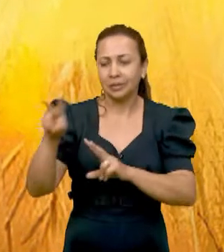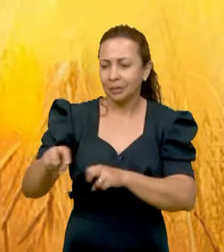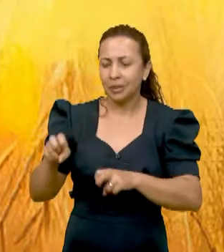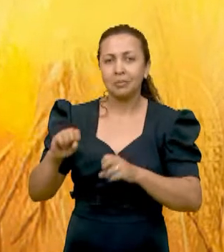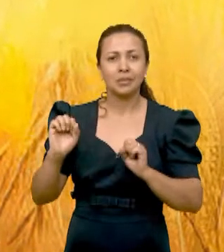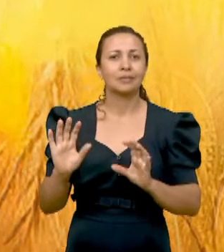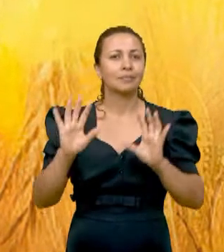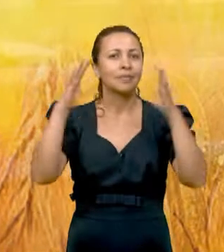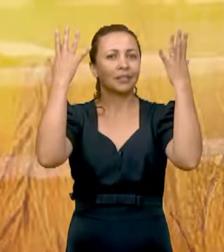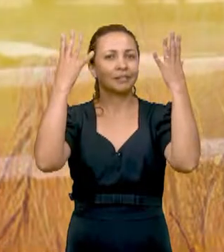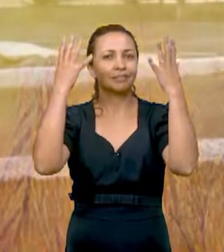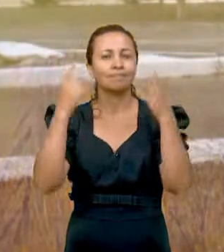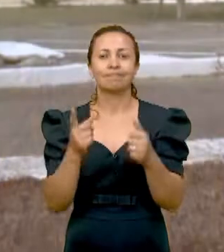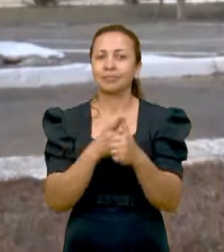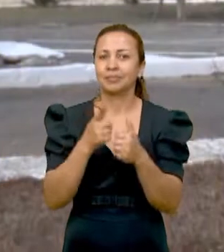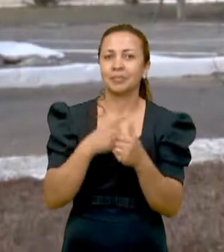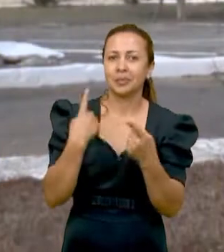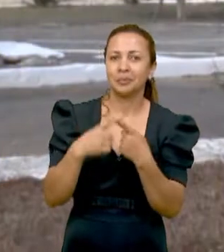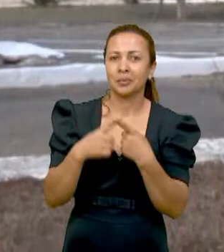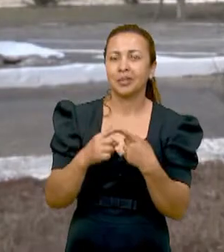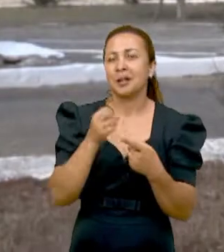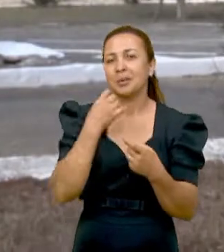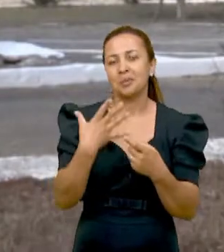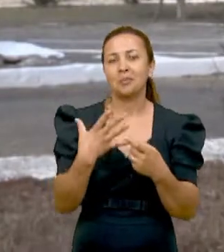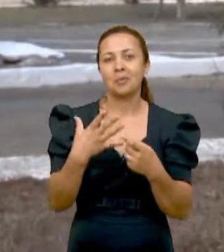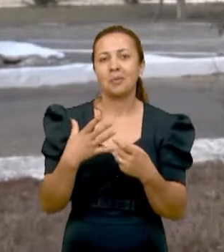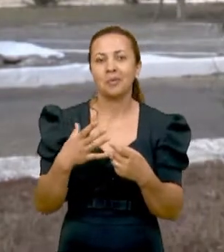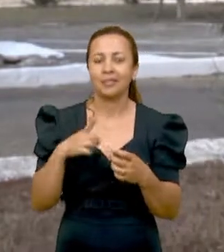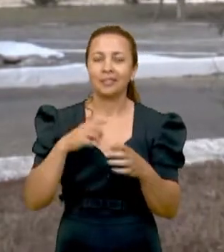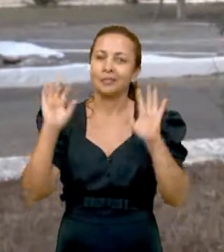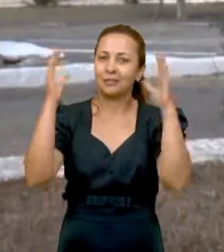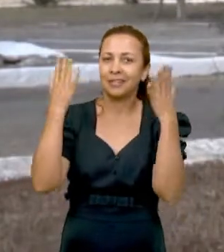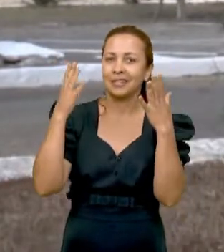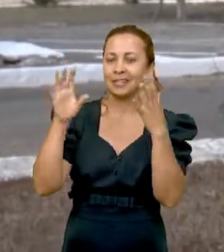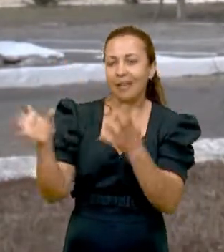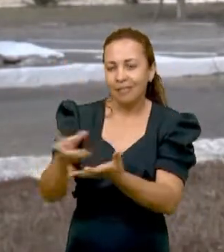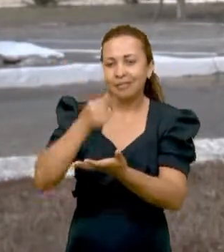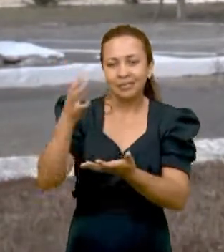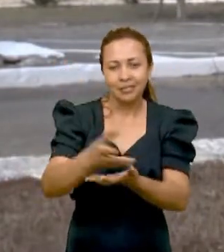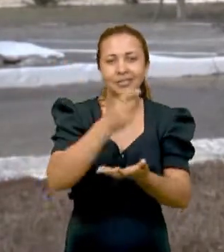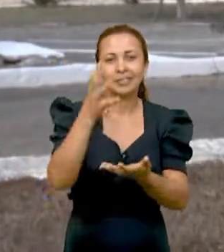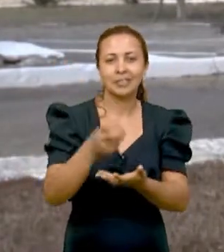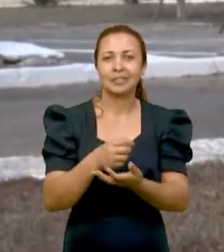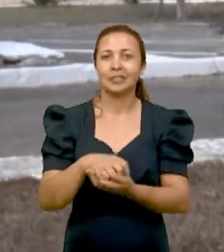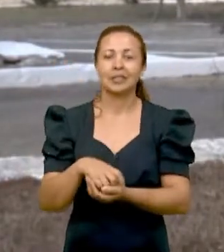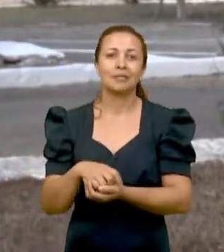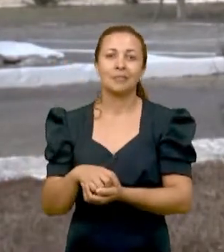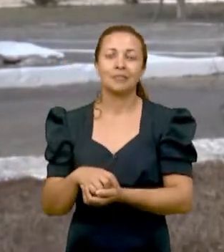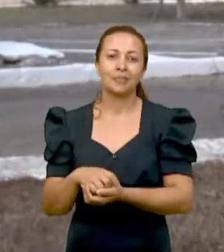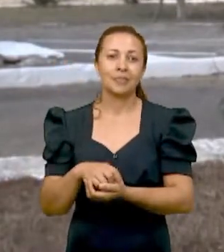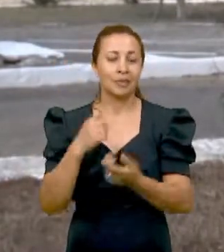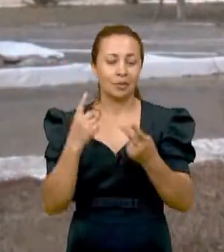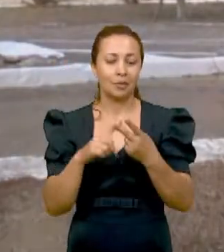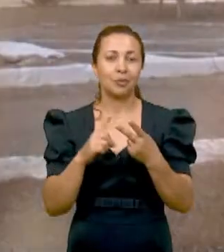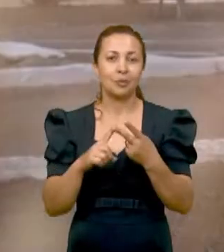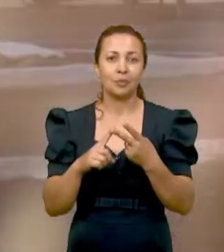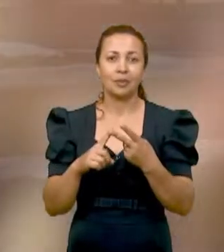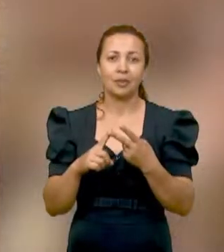festas agrícolas determinadas pela lei de Moisés para os agricultores israelitas,